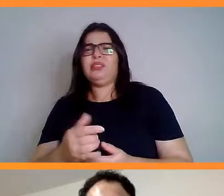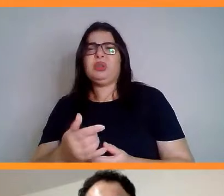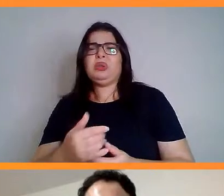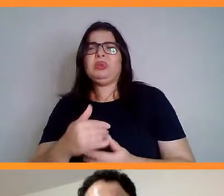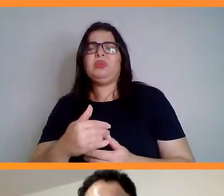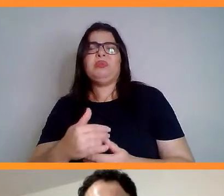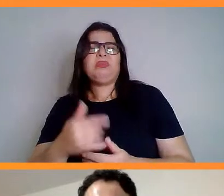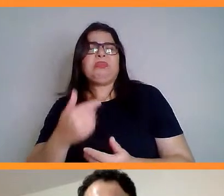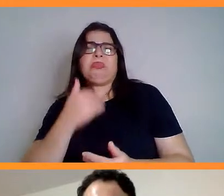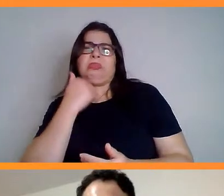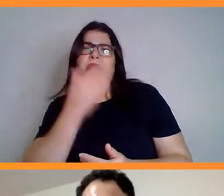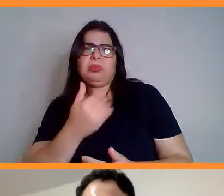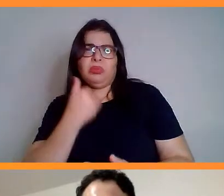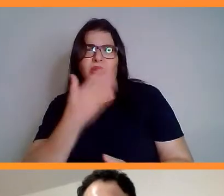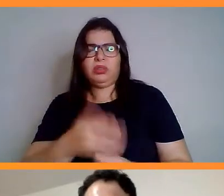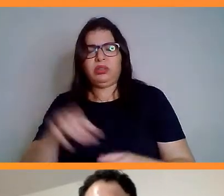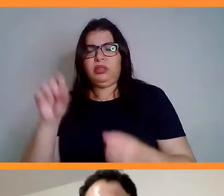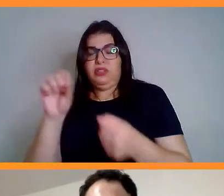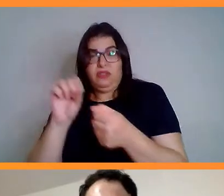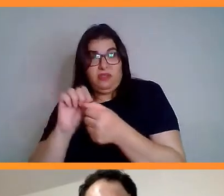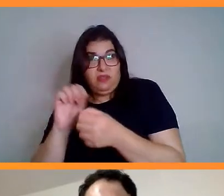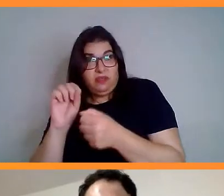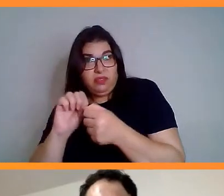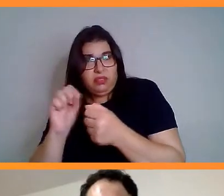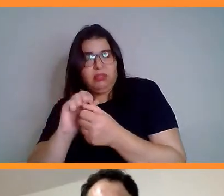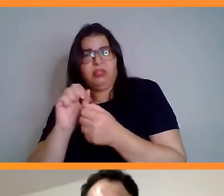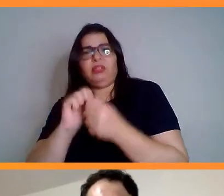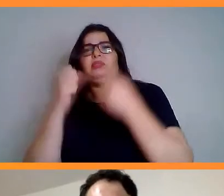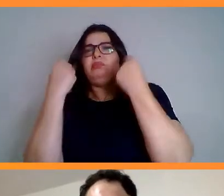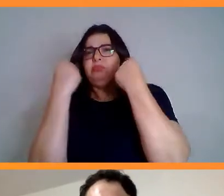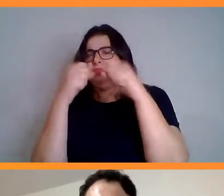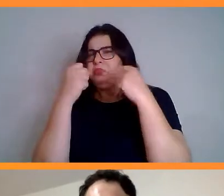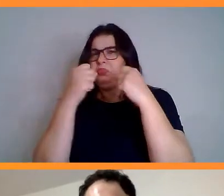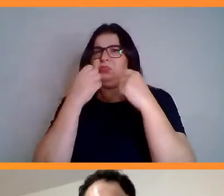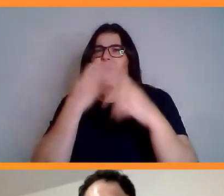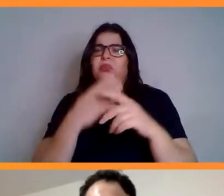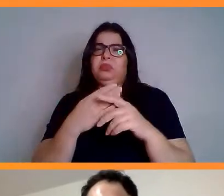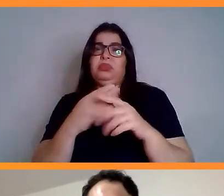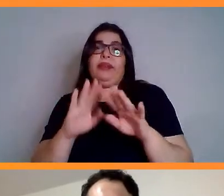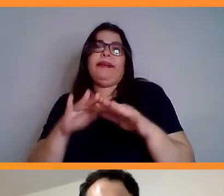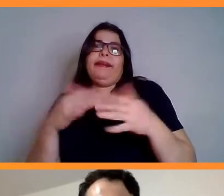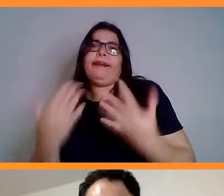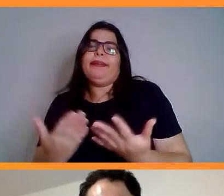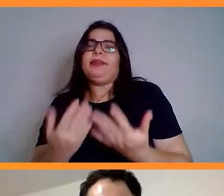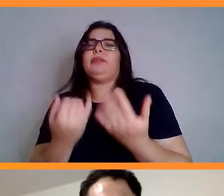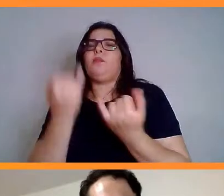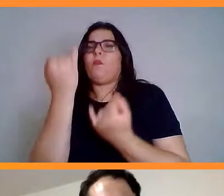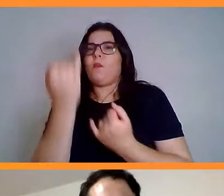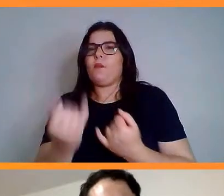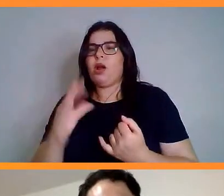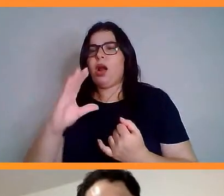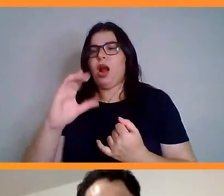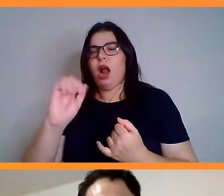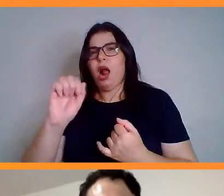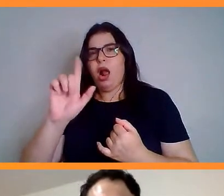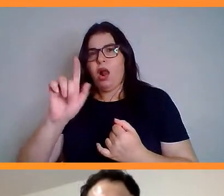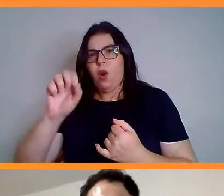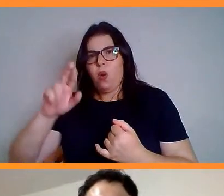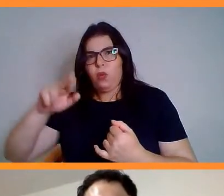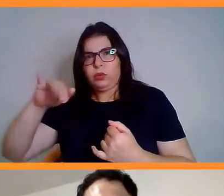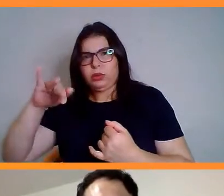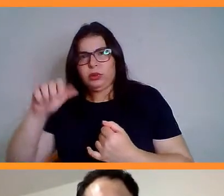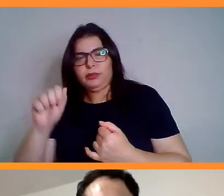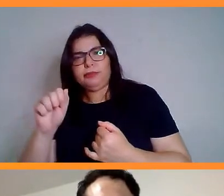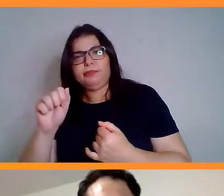você não gasta as calorias como esperado e o déficit calórico que você calculou lá no nutricionista não vai